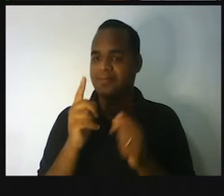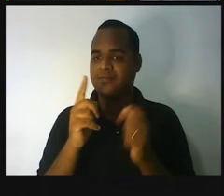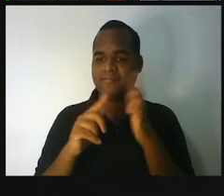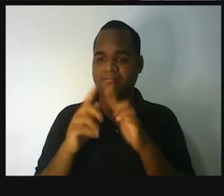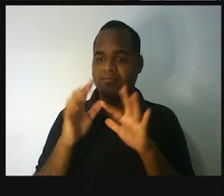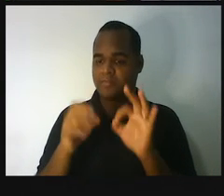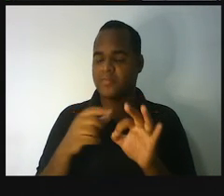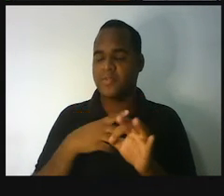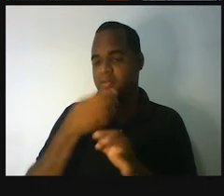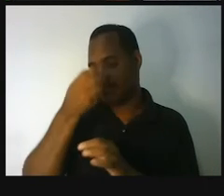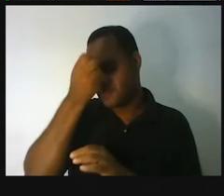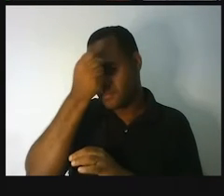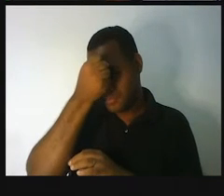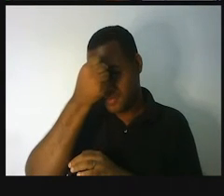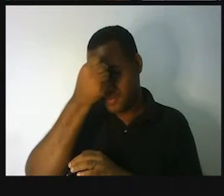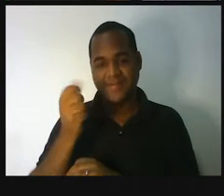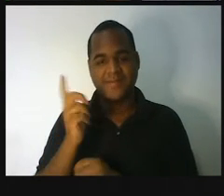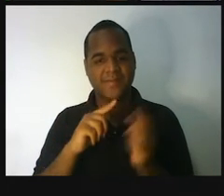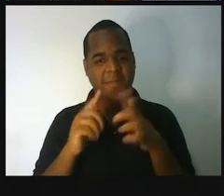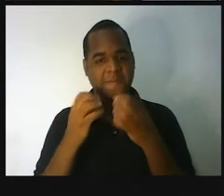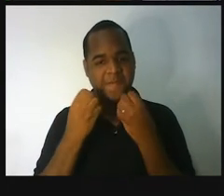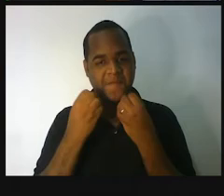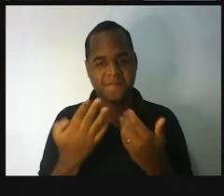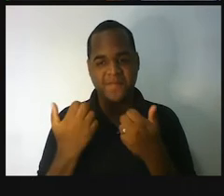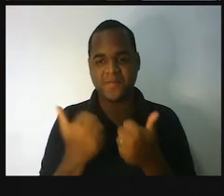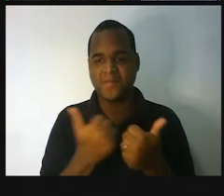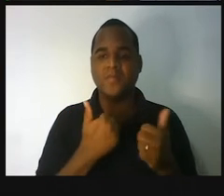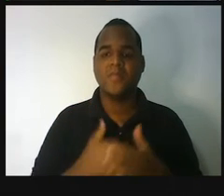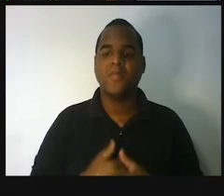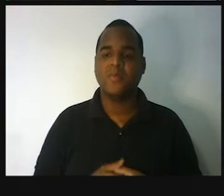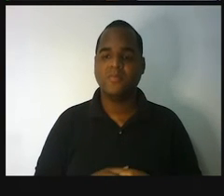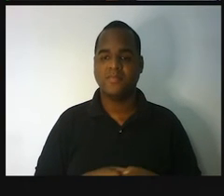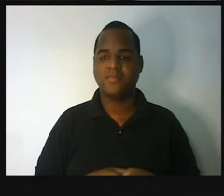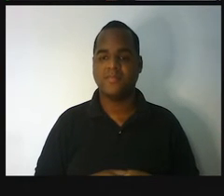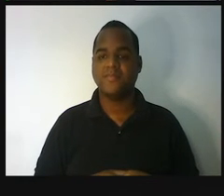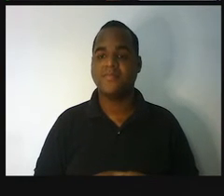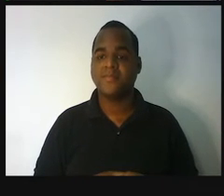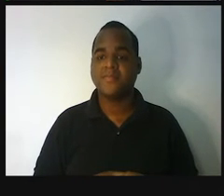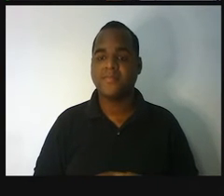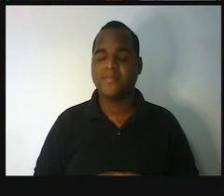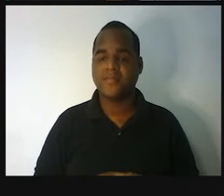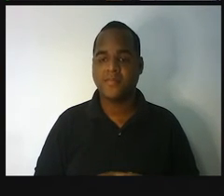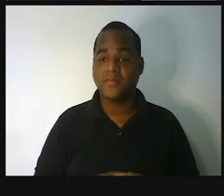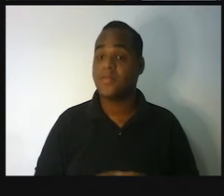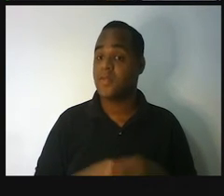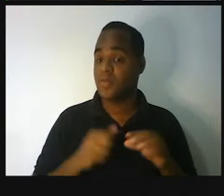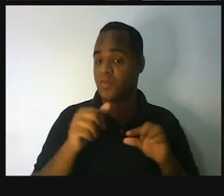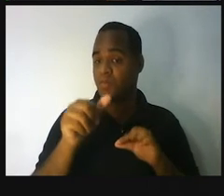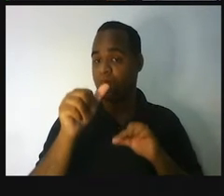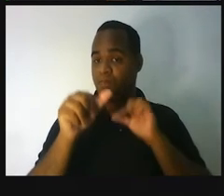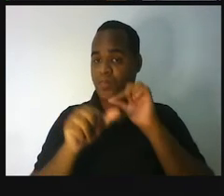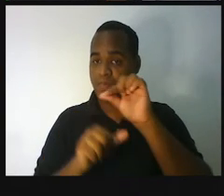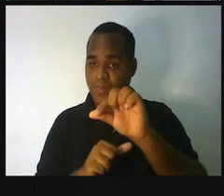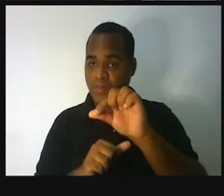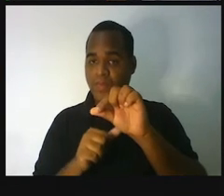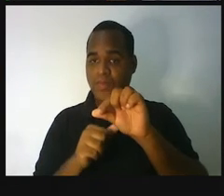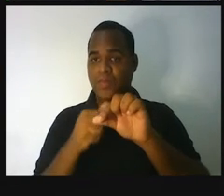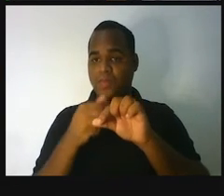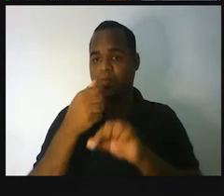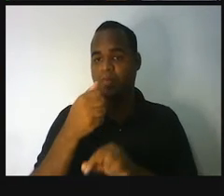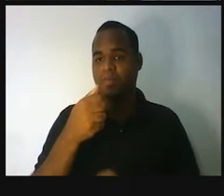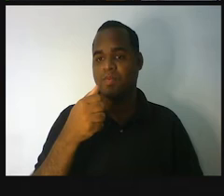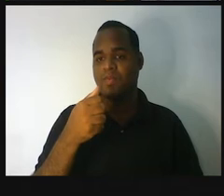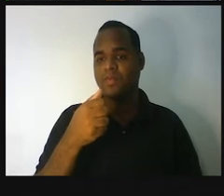aprender essa coisinha aí. Tá bom? Então, vamos lá. Conversão de duzentos